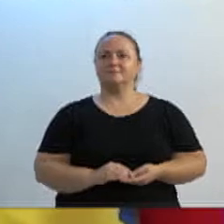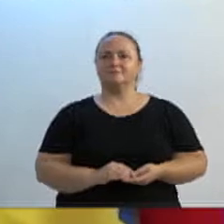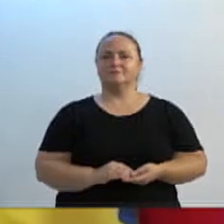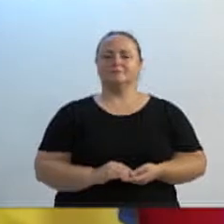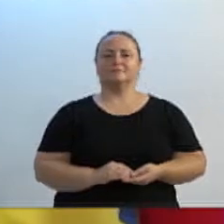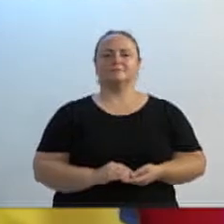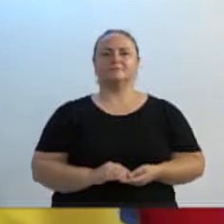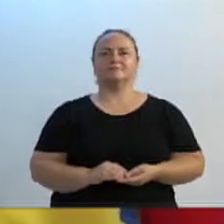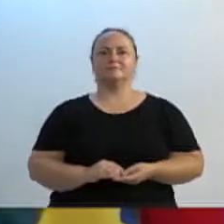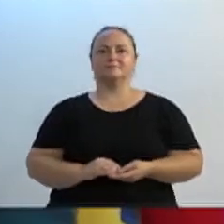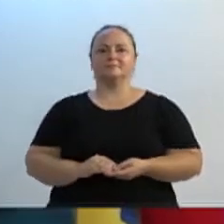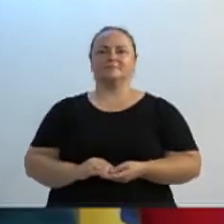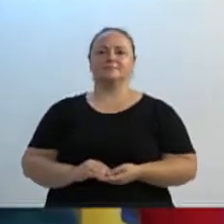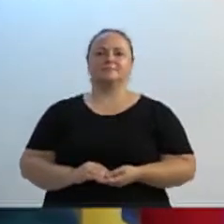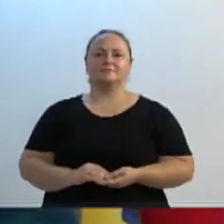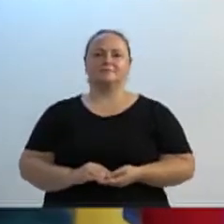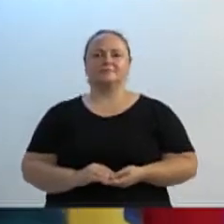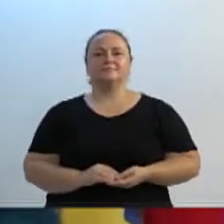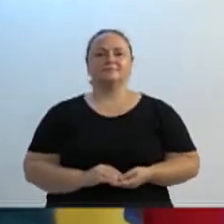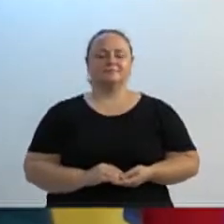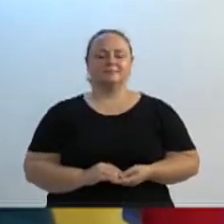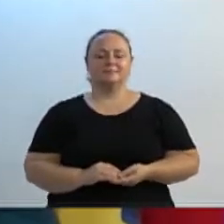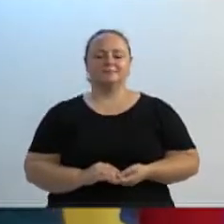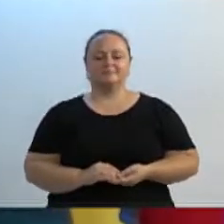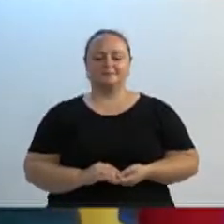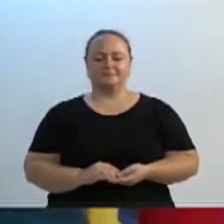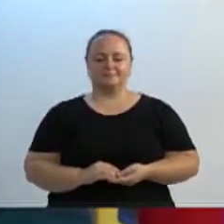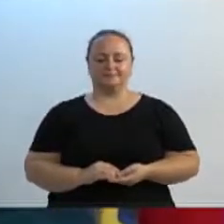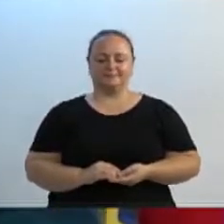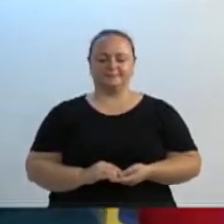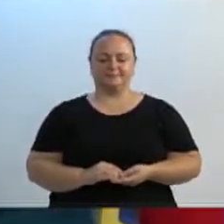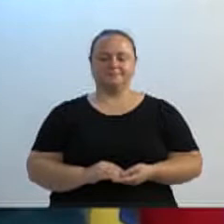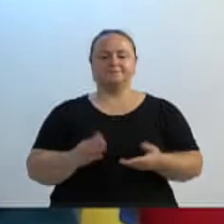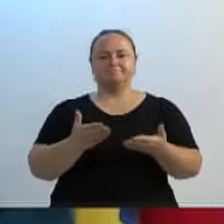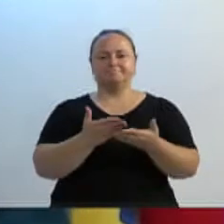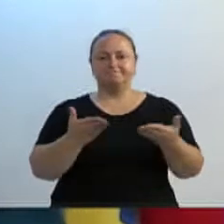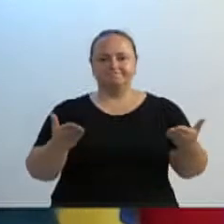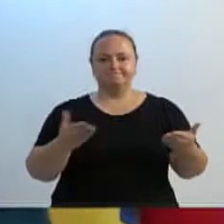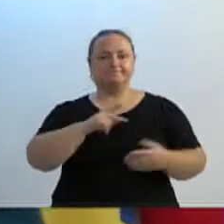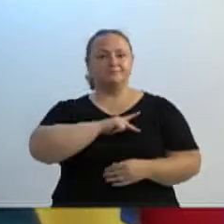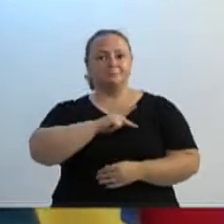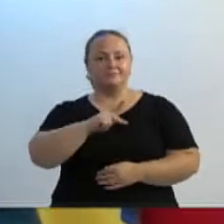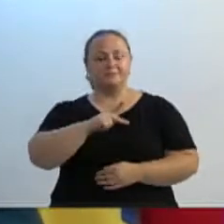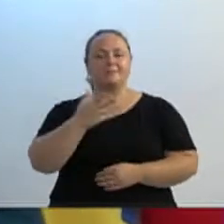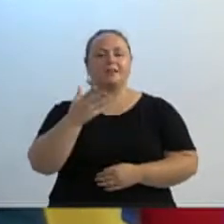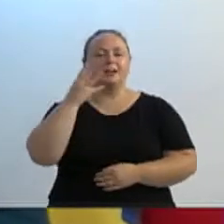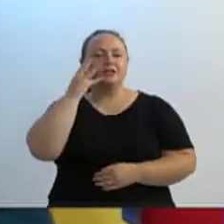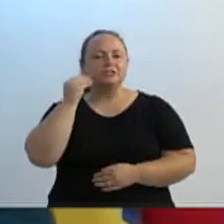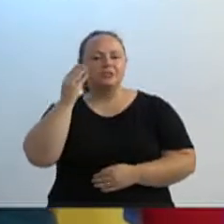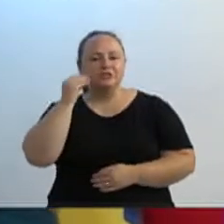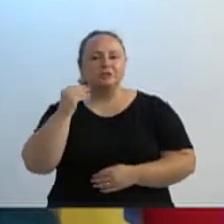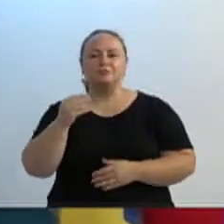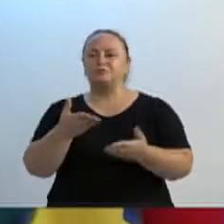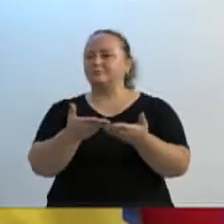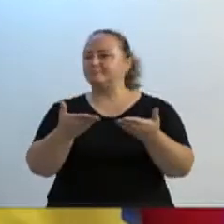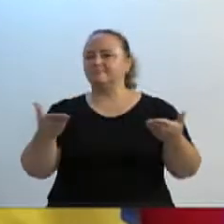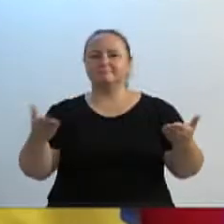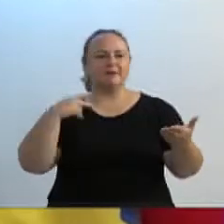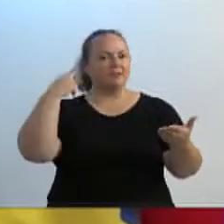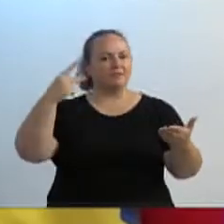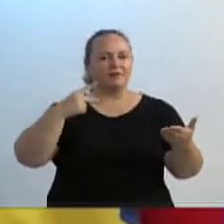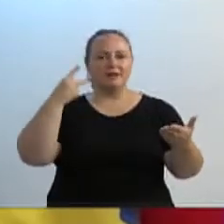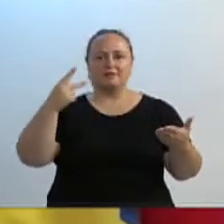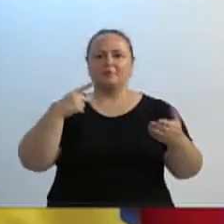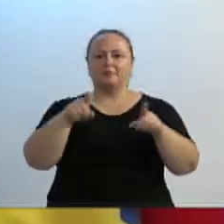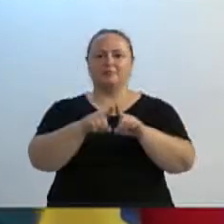Senhor presidente, vereador Gilson, demais vereadores, comunidade que nos acompanha pelas redes sociais,